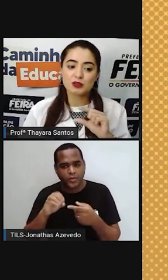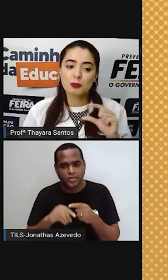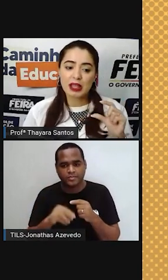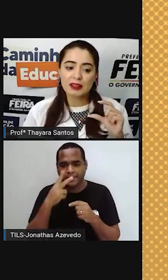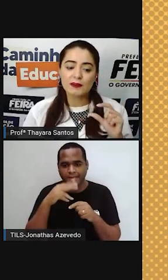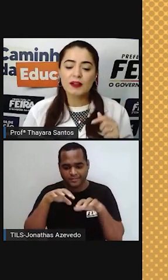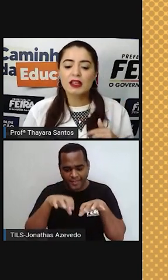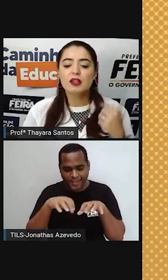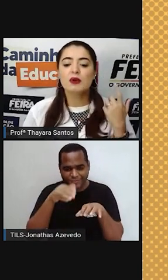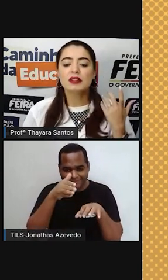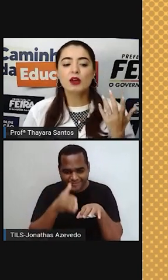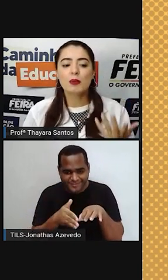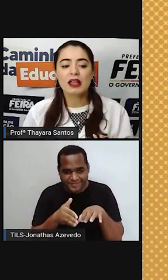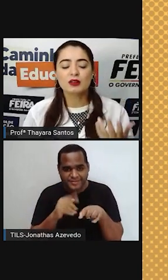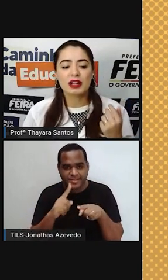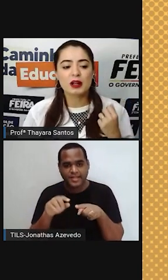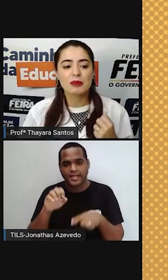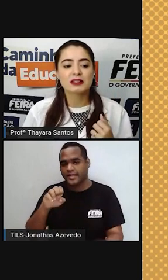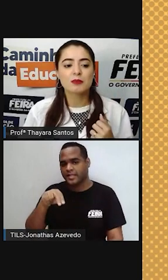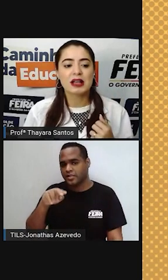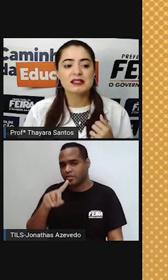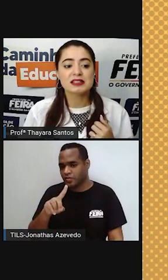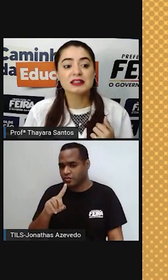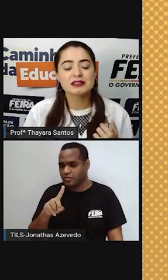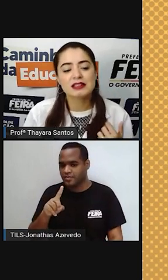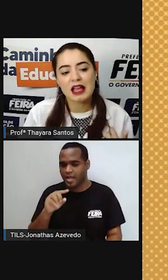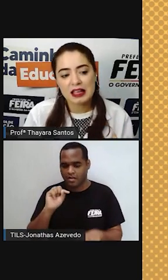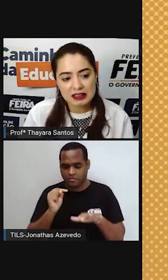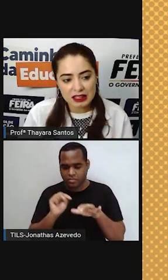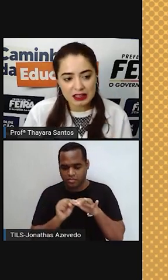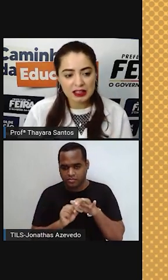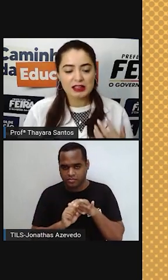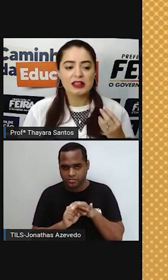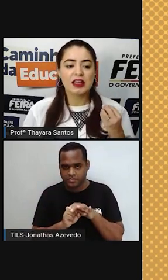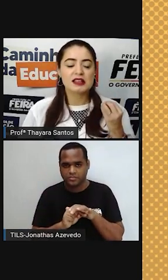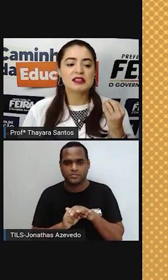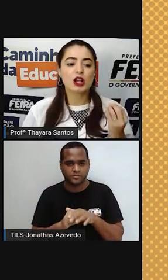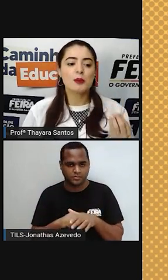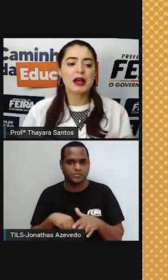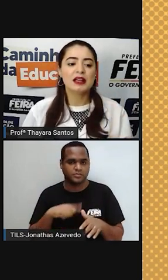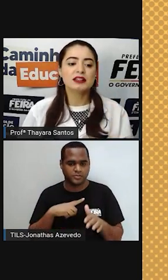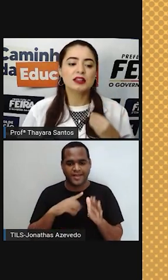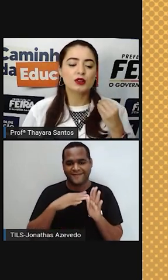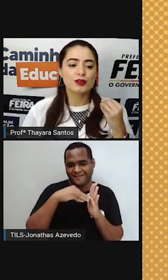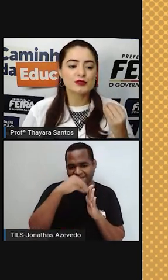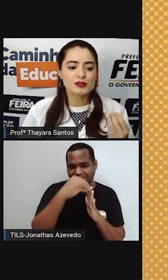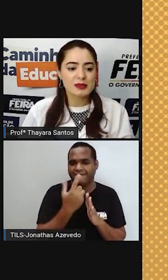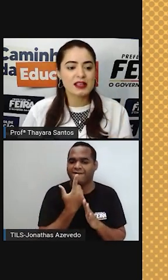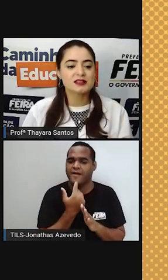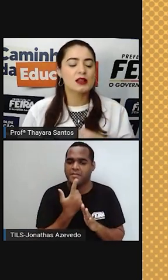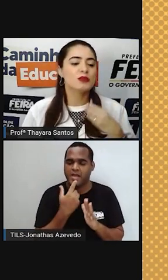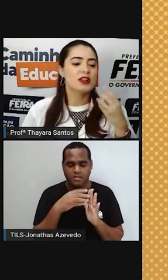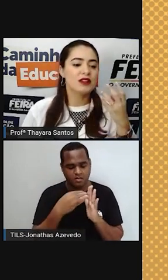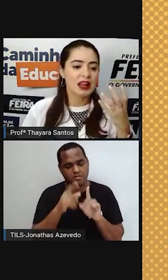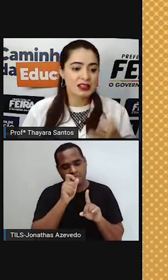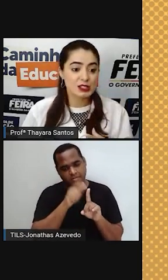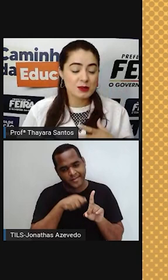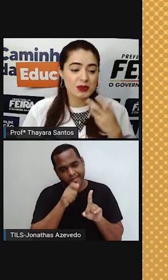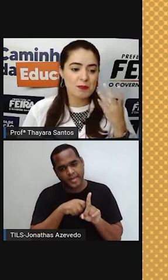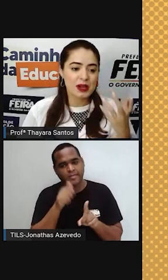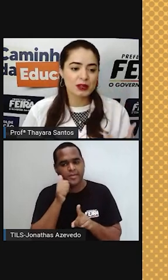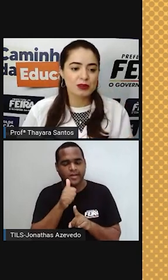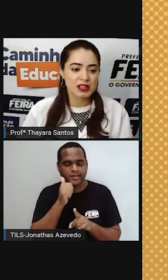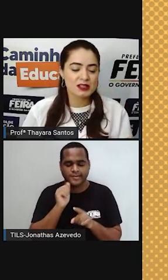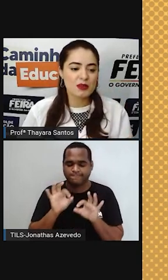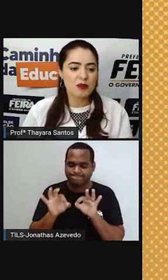a camada do meio, e o endométrio é a camada mais interna, né? Essa camada que todos os meses a mulher vai lá e